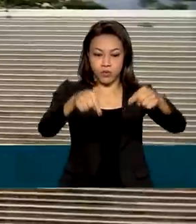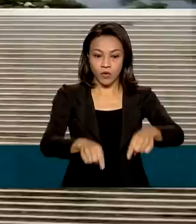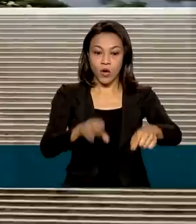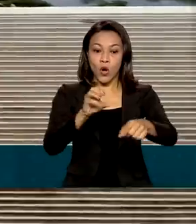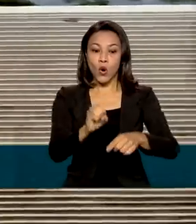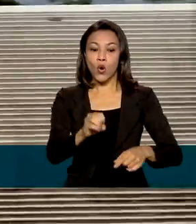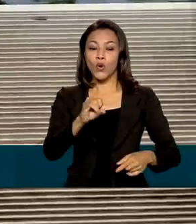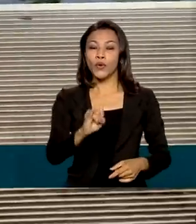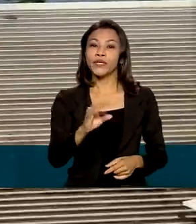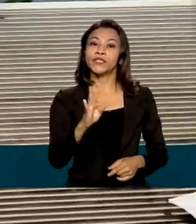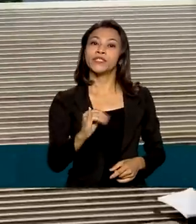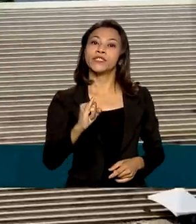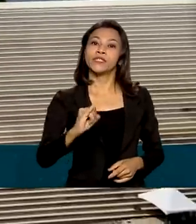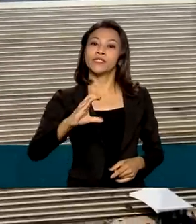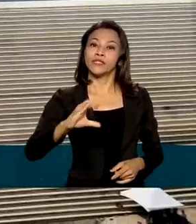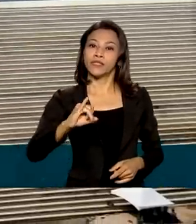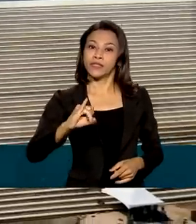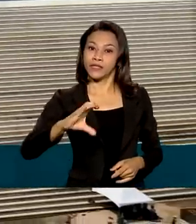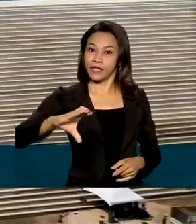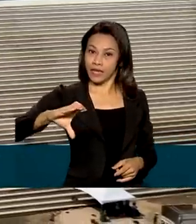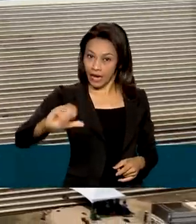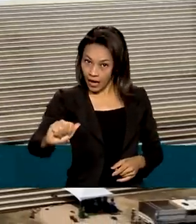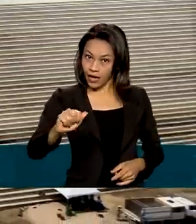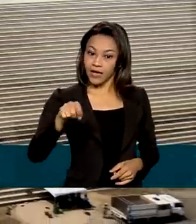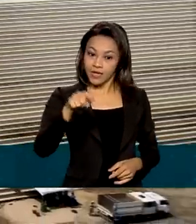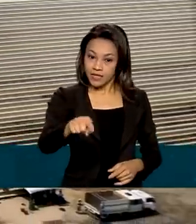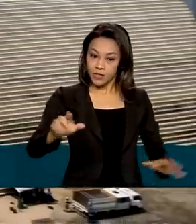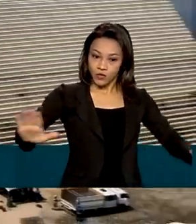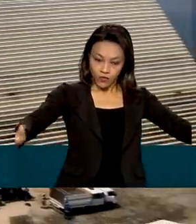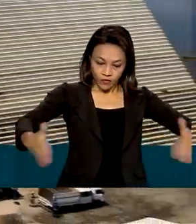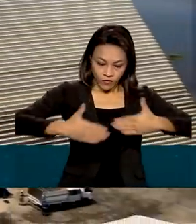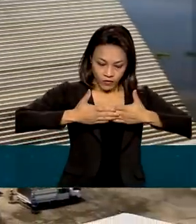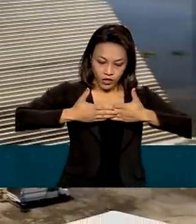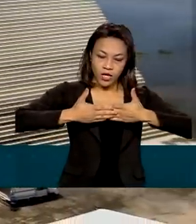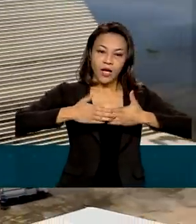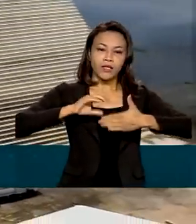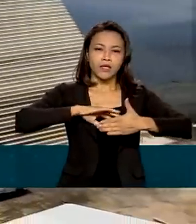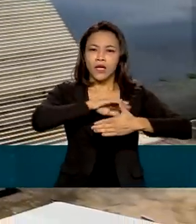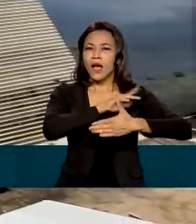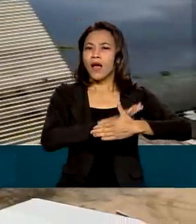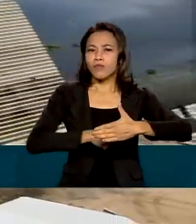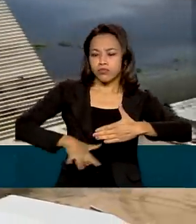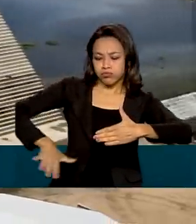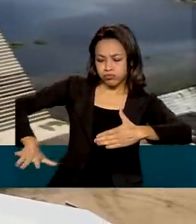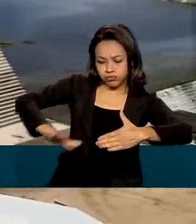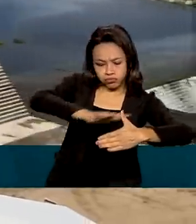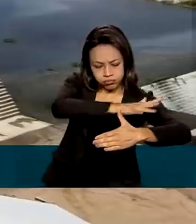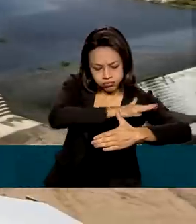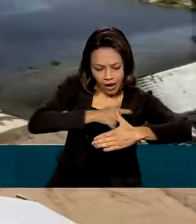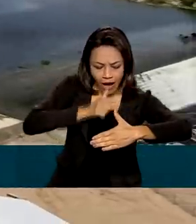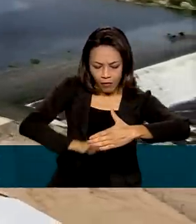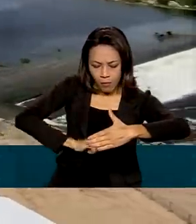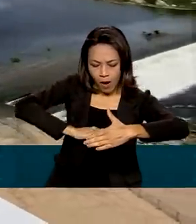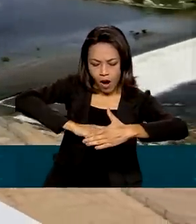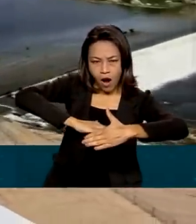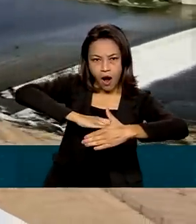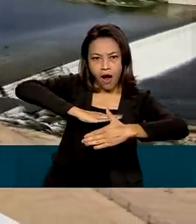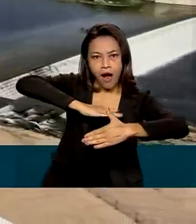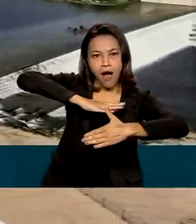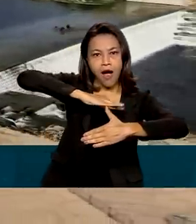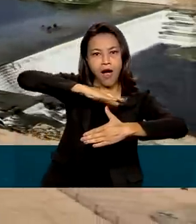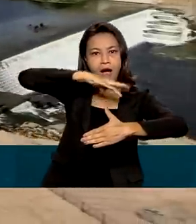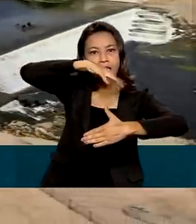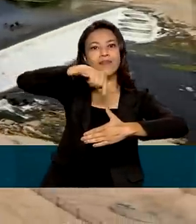Jucurutu. Quando essas comportas forem fechadas, toda a extensão do rio vai ficar alagada, garantindo